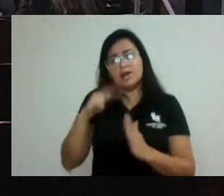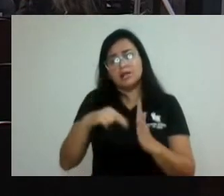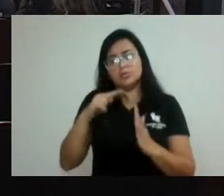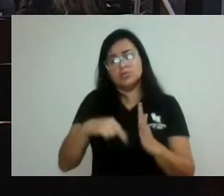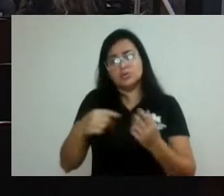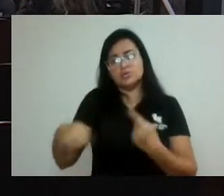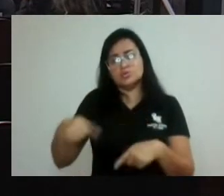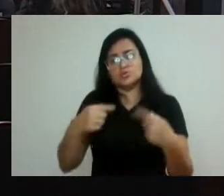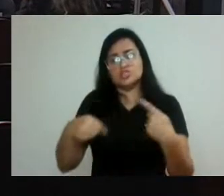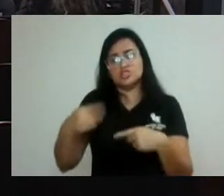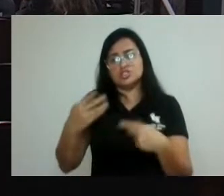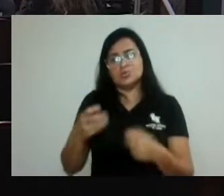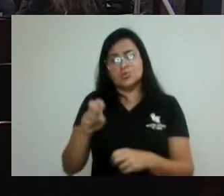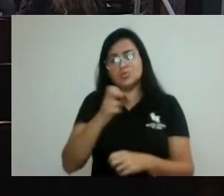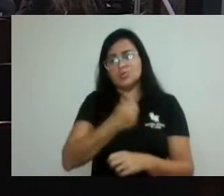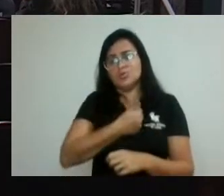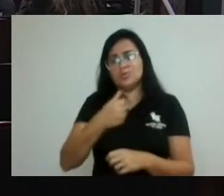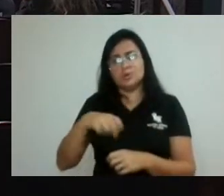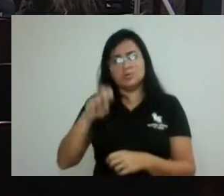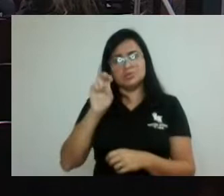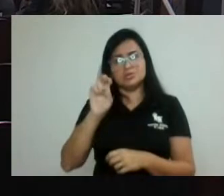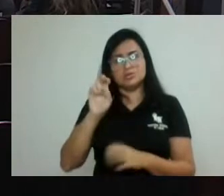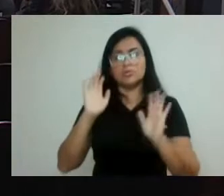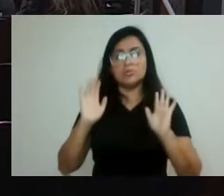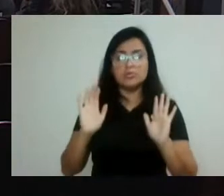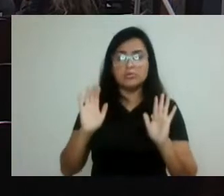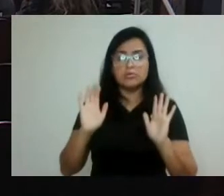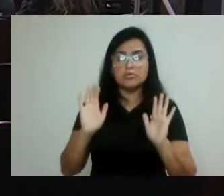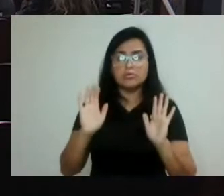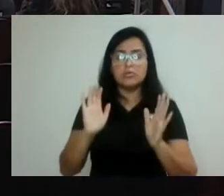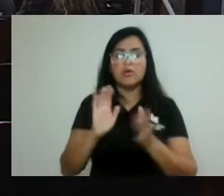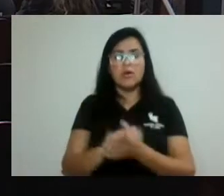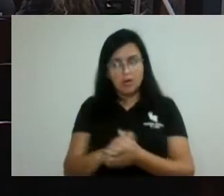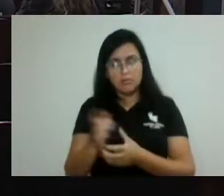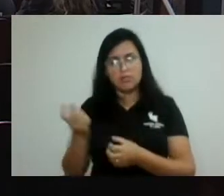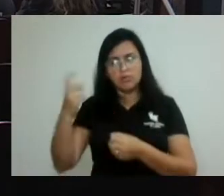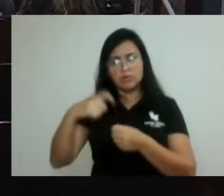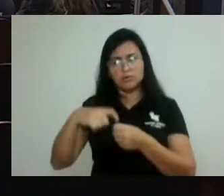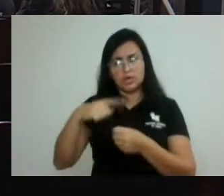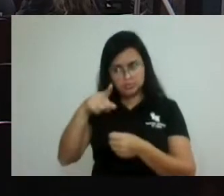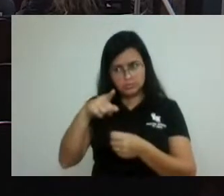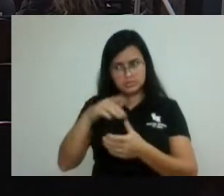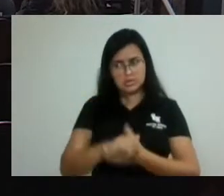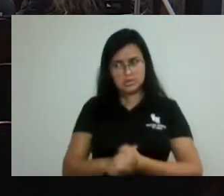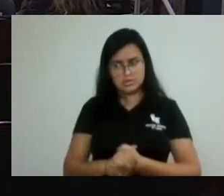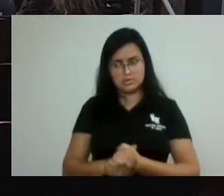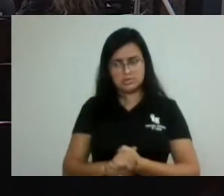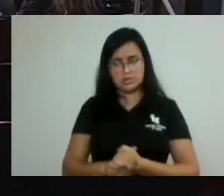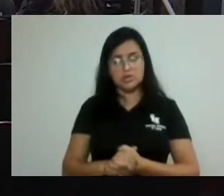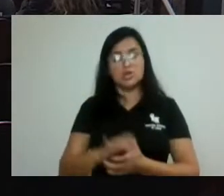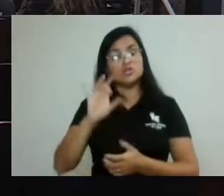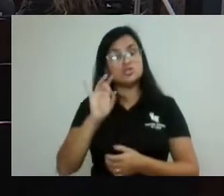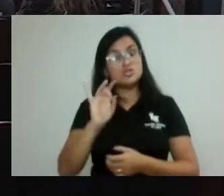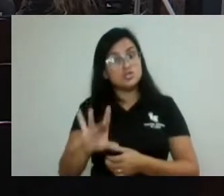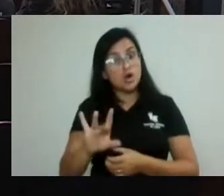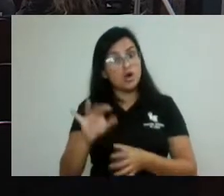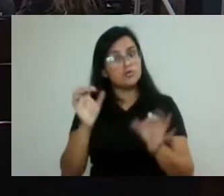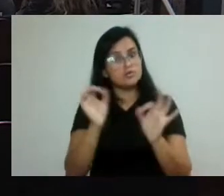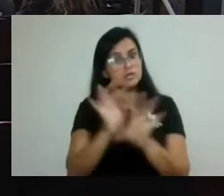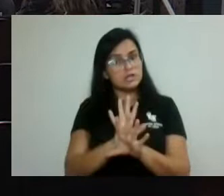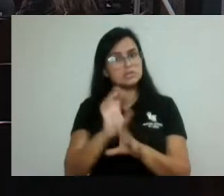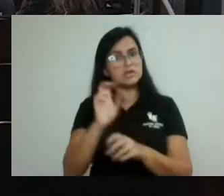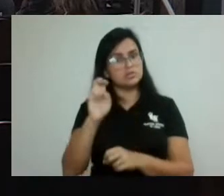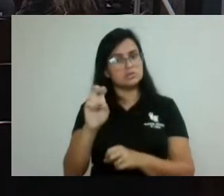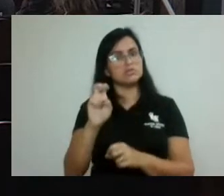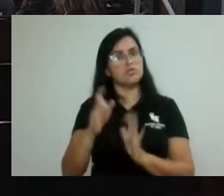Não, nós vamos... Eu vou votar para vocês se manifestarem em relação ao 4. Só agora eu vou complementar o 5. Está em